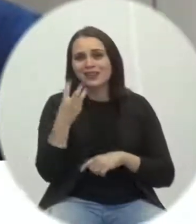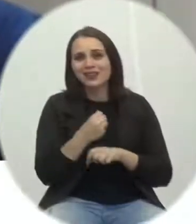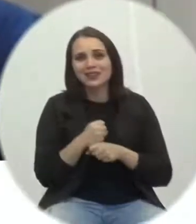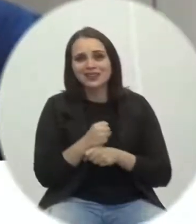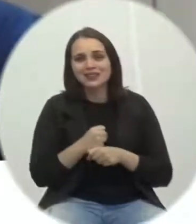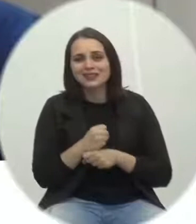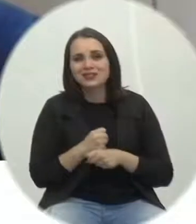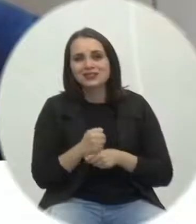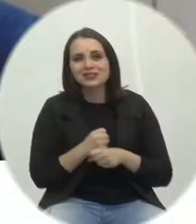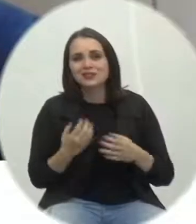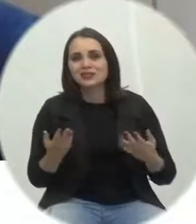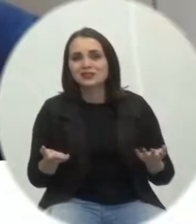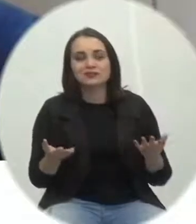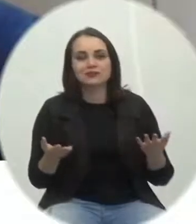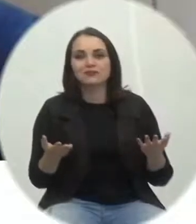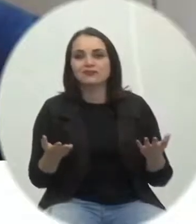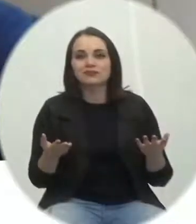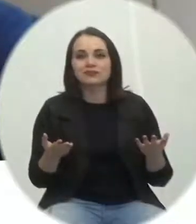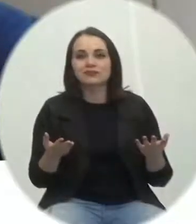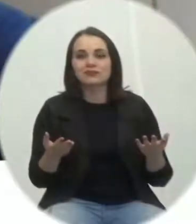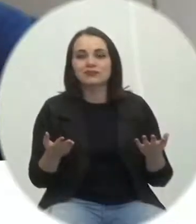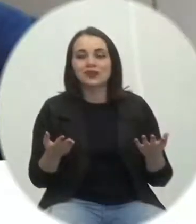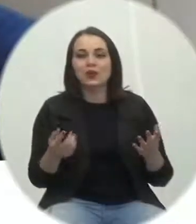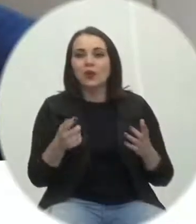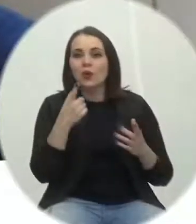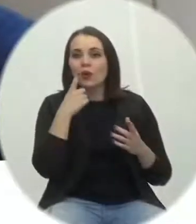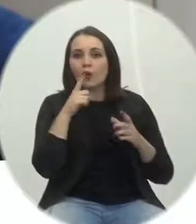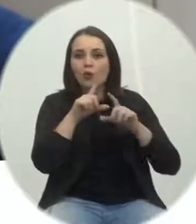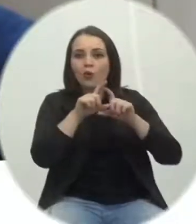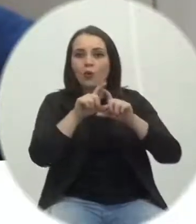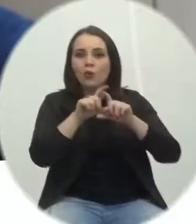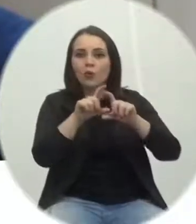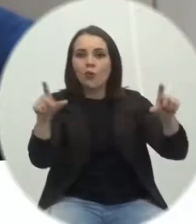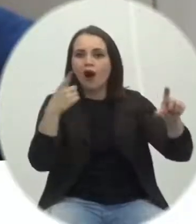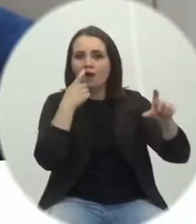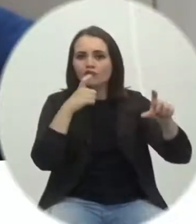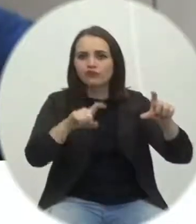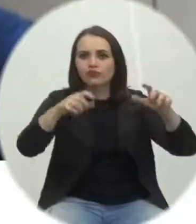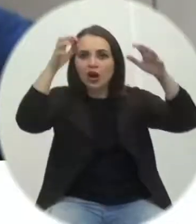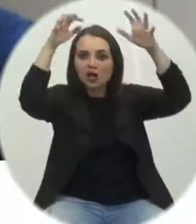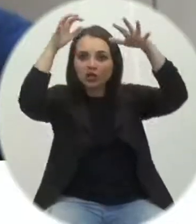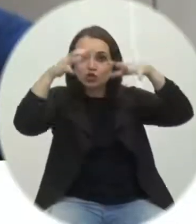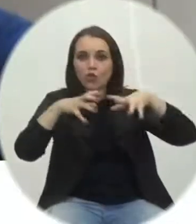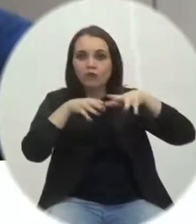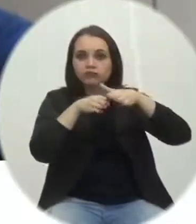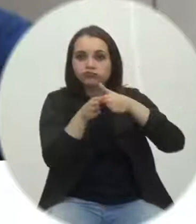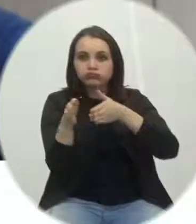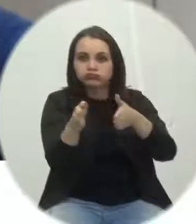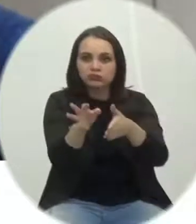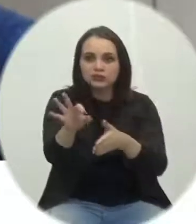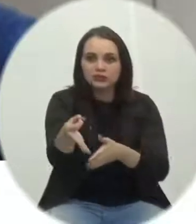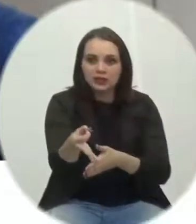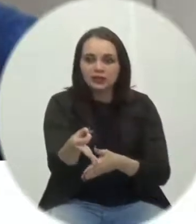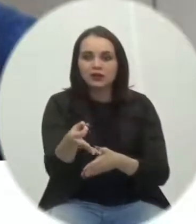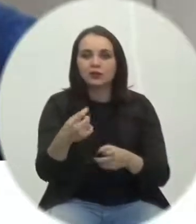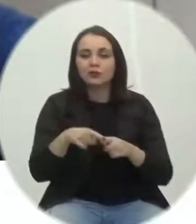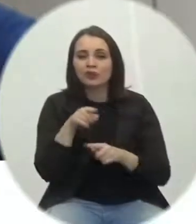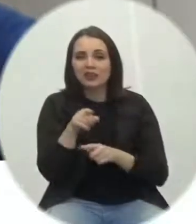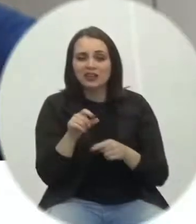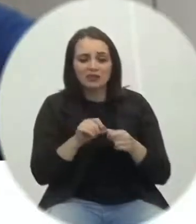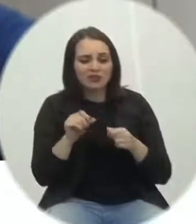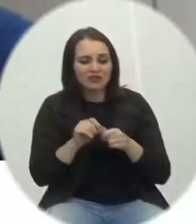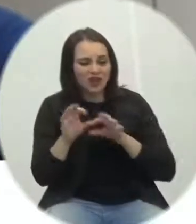drenagem. Essa drenagem causada pelos próprios populares que construíram uma meia água